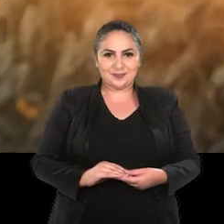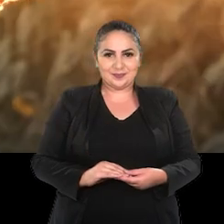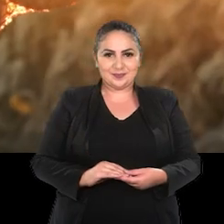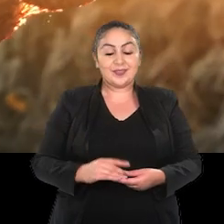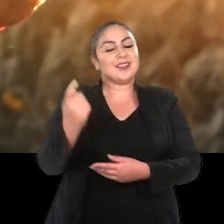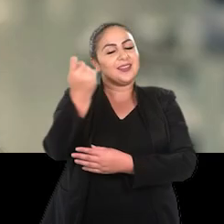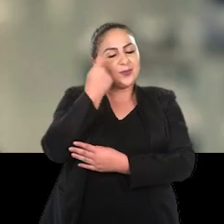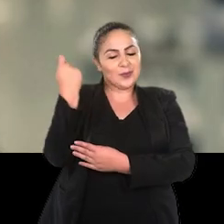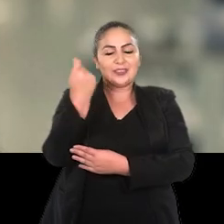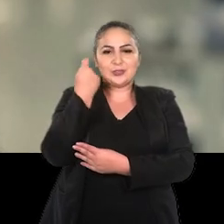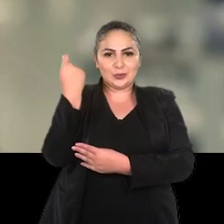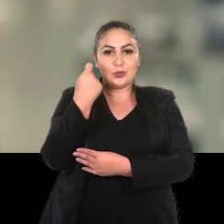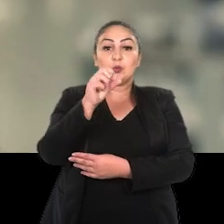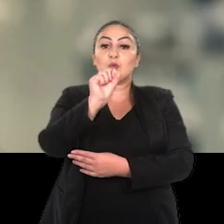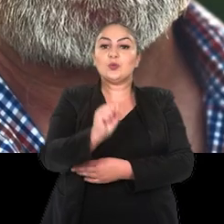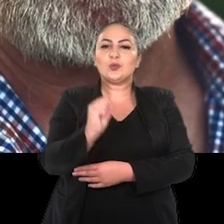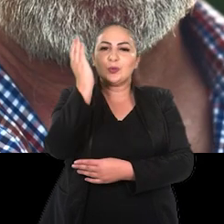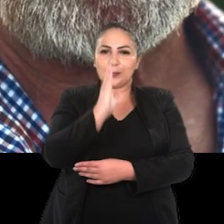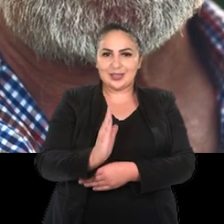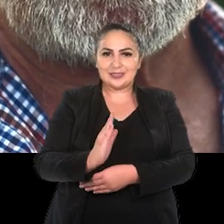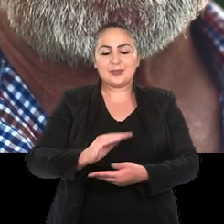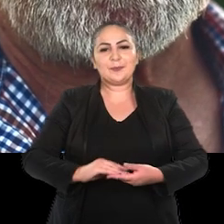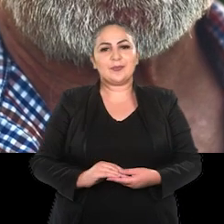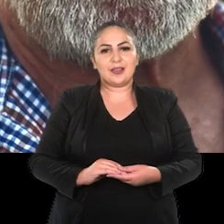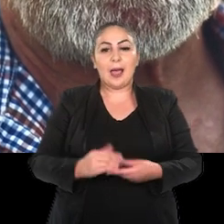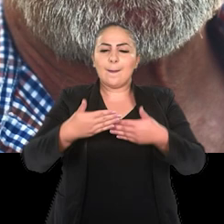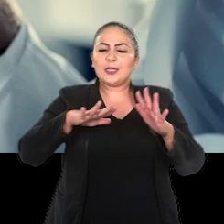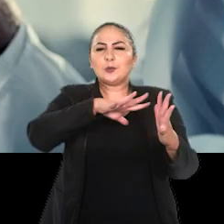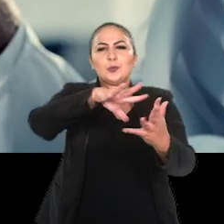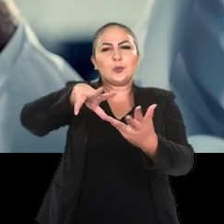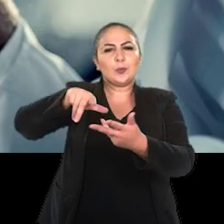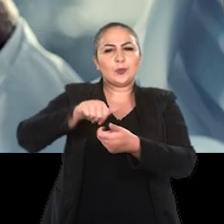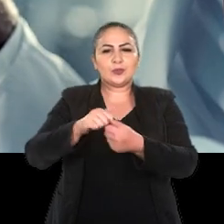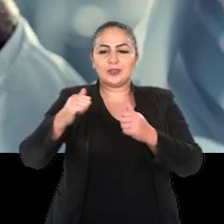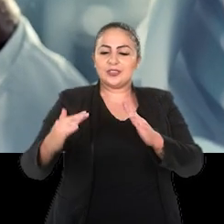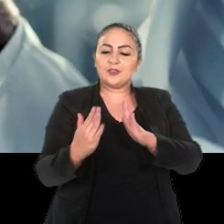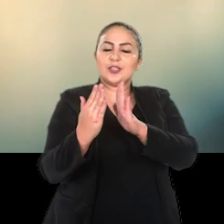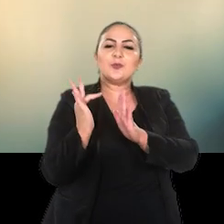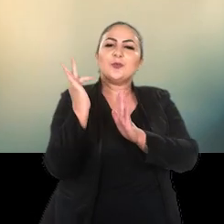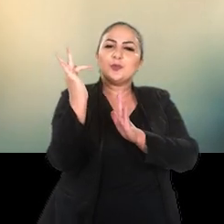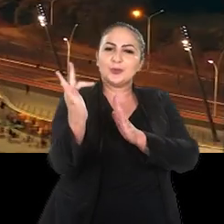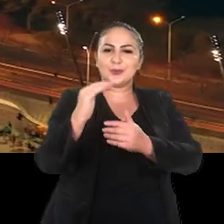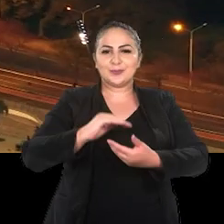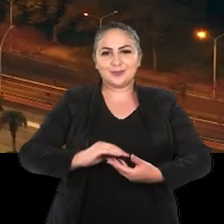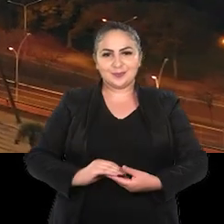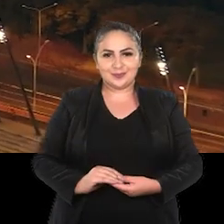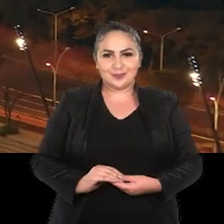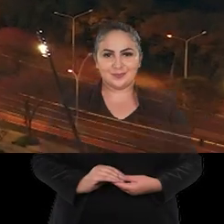Rio Grande do Sul, no sul do Brasil. Aberto para o mundo, de frente para o futuro.